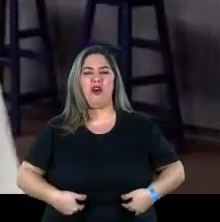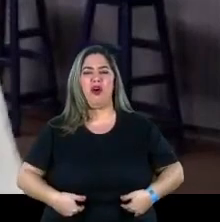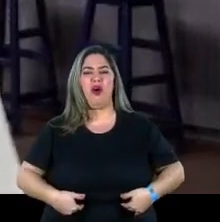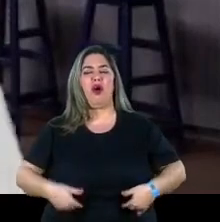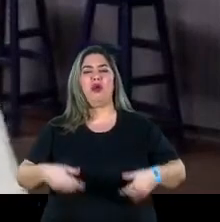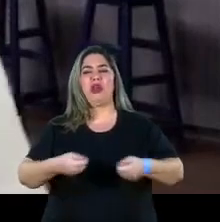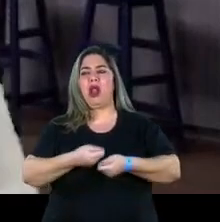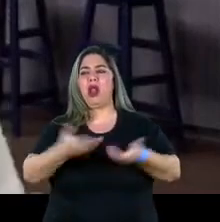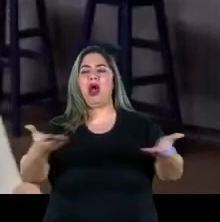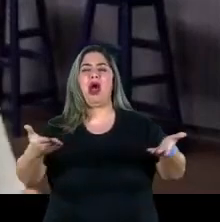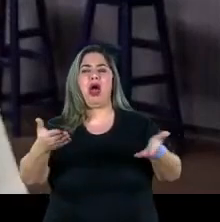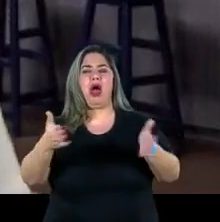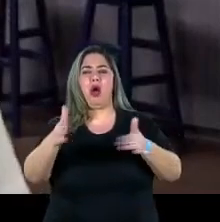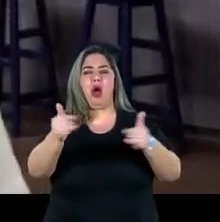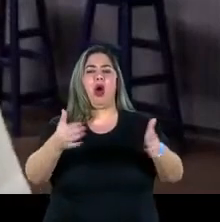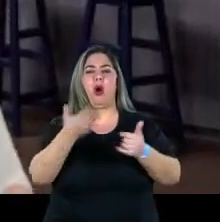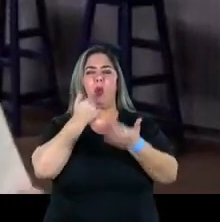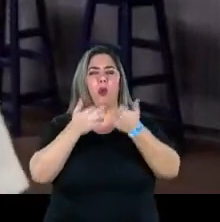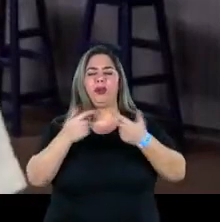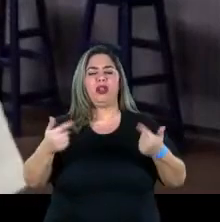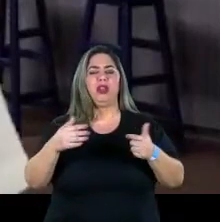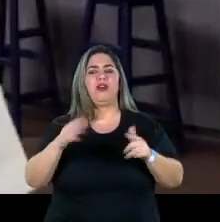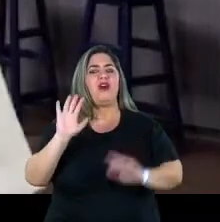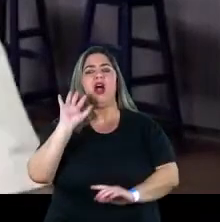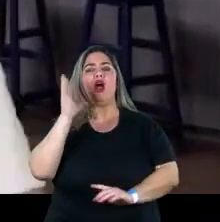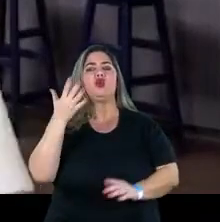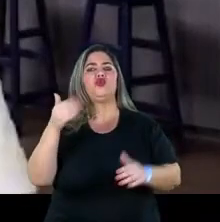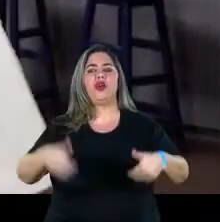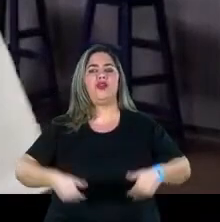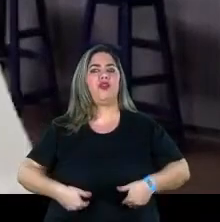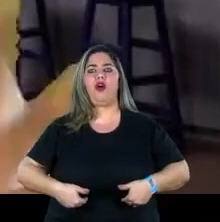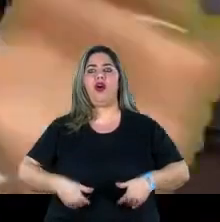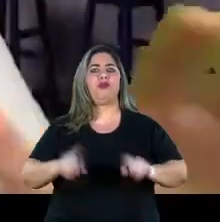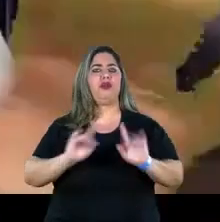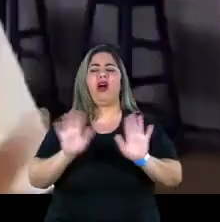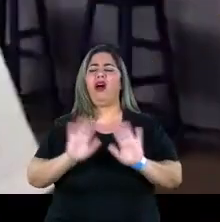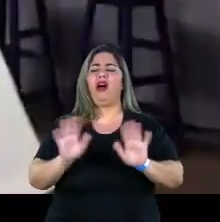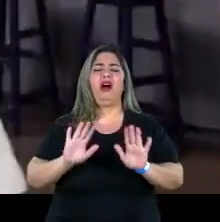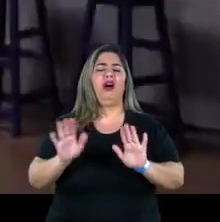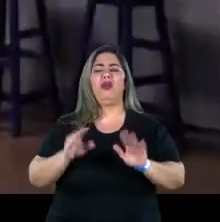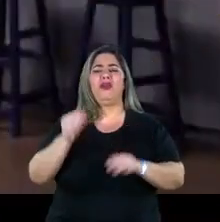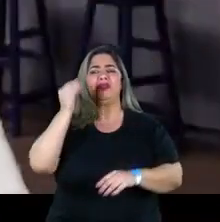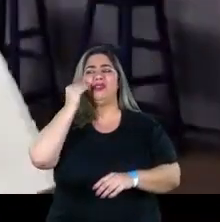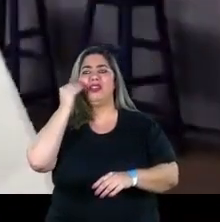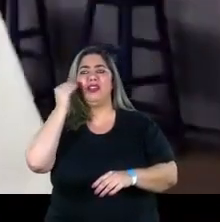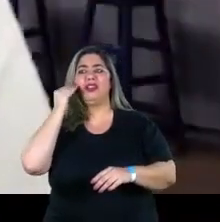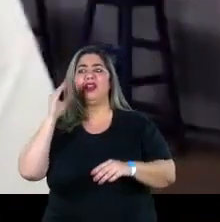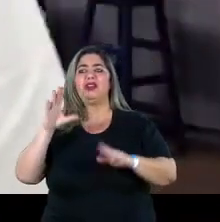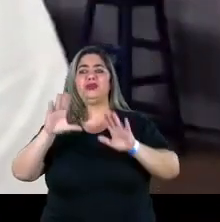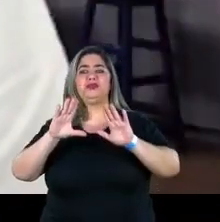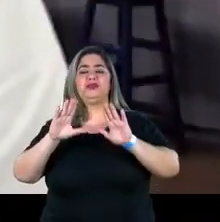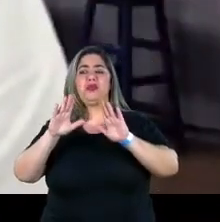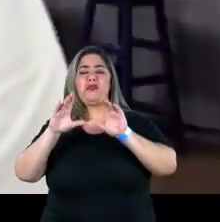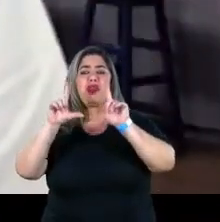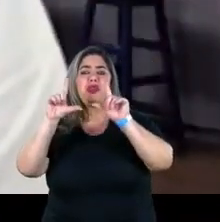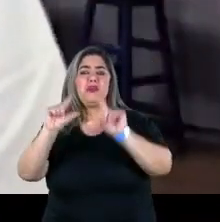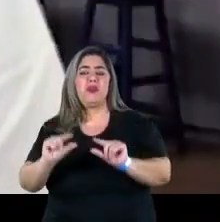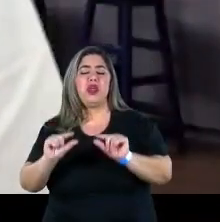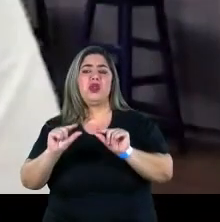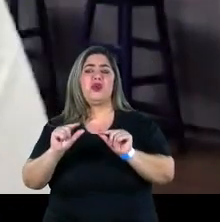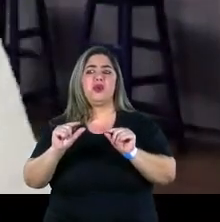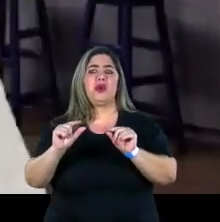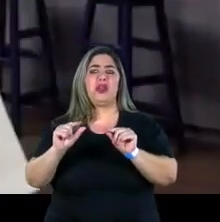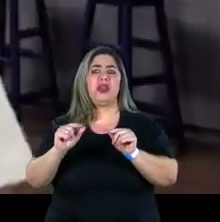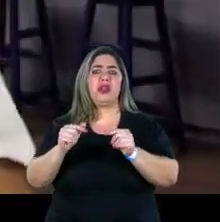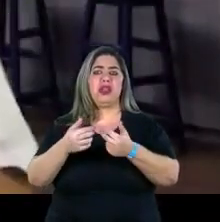da cidadania distribuindo de cesta básica que vai resolver o problema da fome. A gente está aqui enxugando gelo, tentando de alguma forma minimizar o problema de quem está numa situação